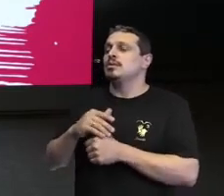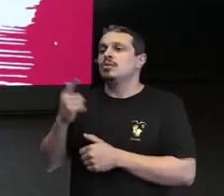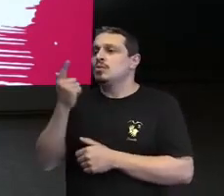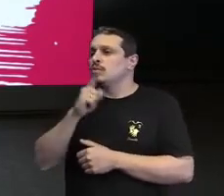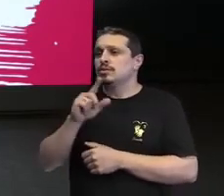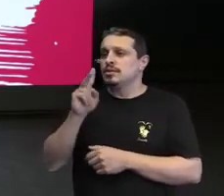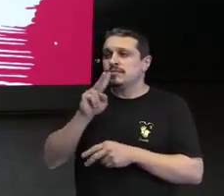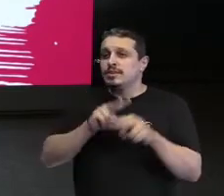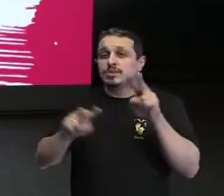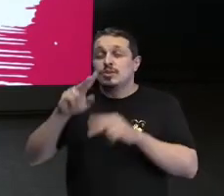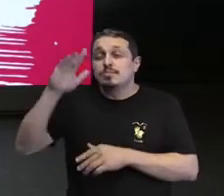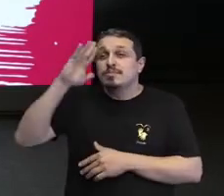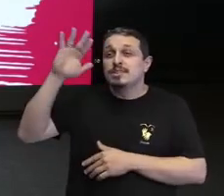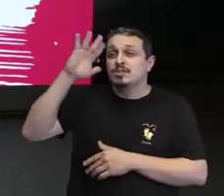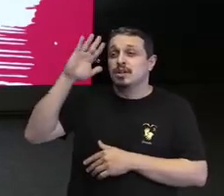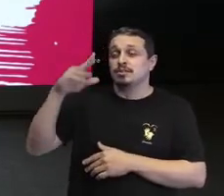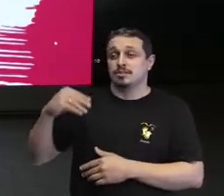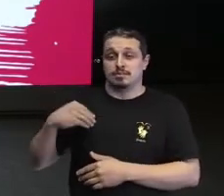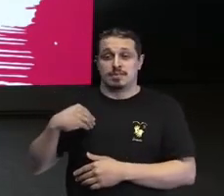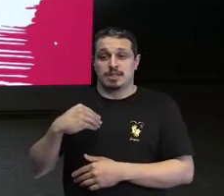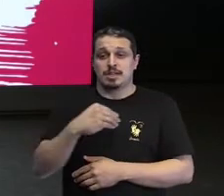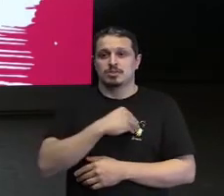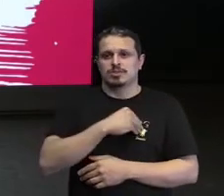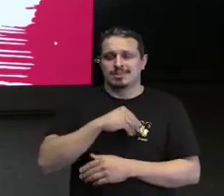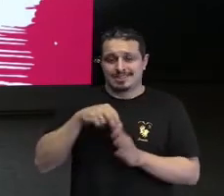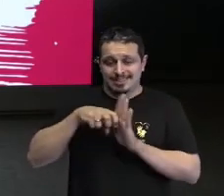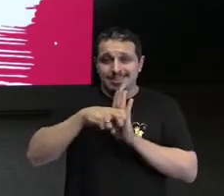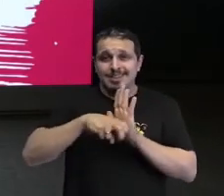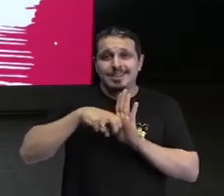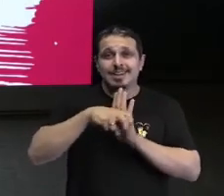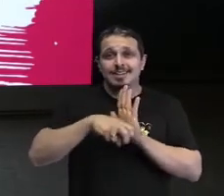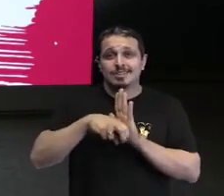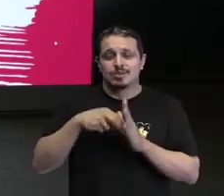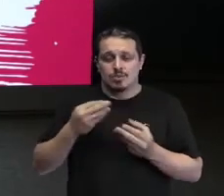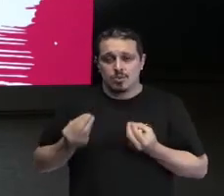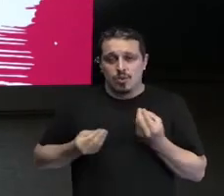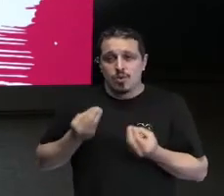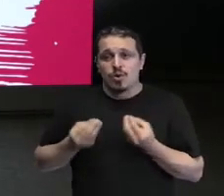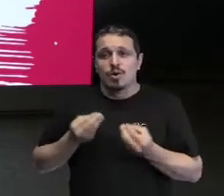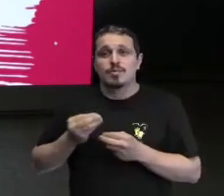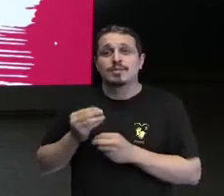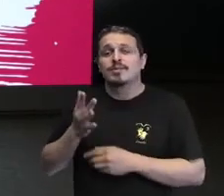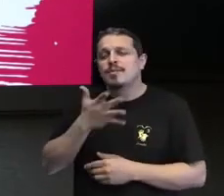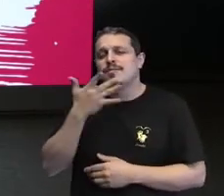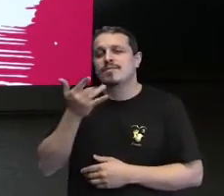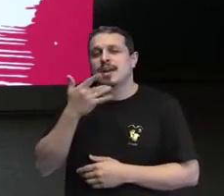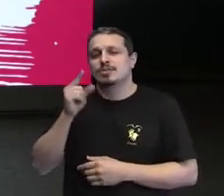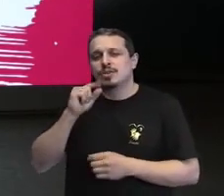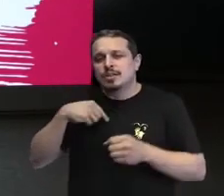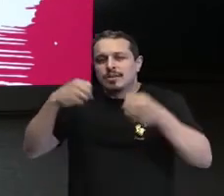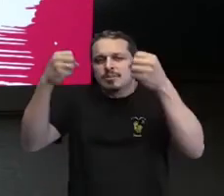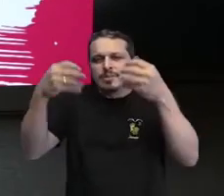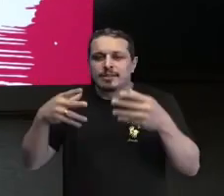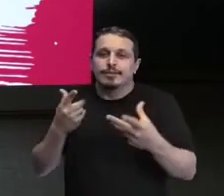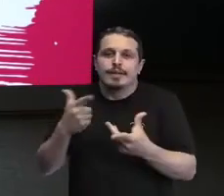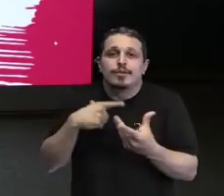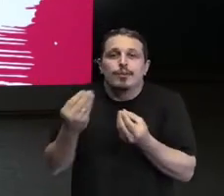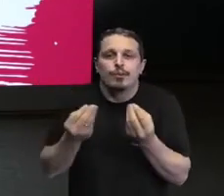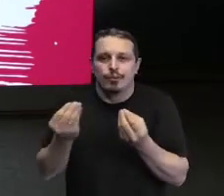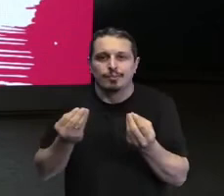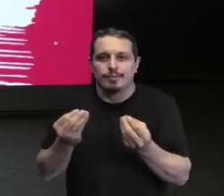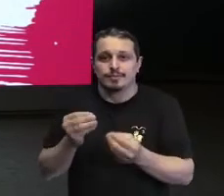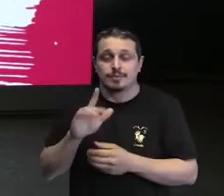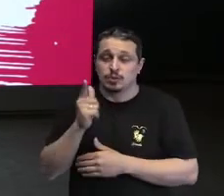médica tetraplégica, era mais fácil dizer que não dava. Então, era mais fácil impor uma